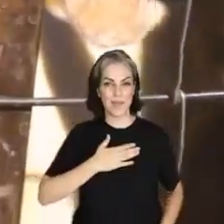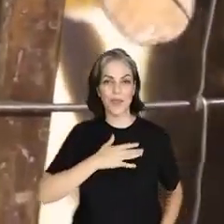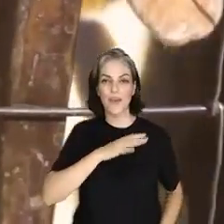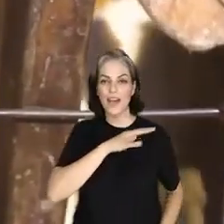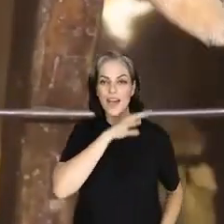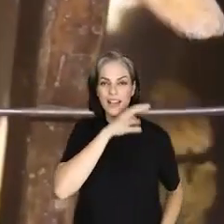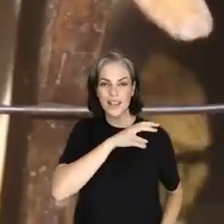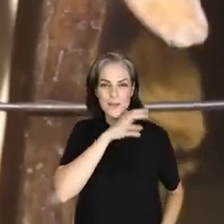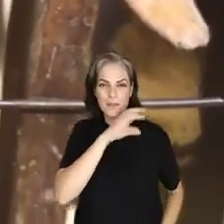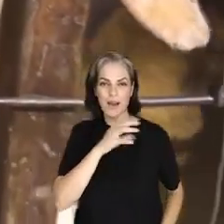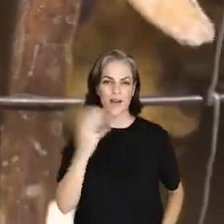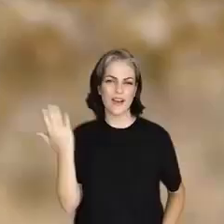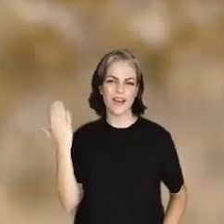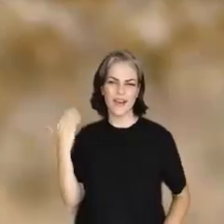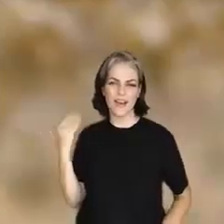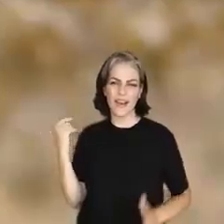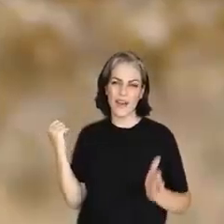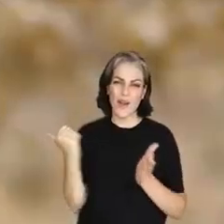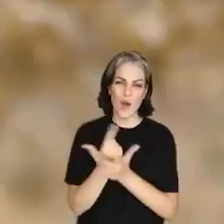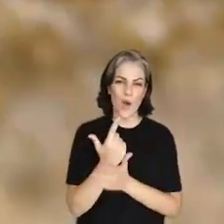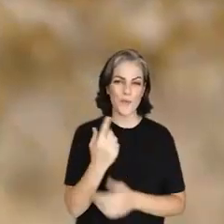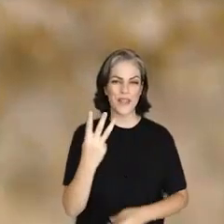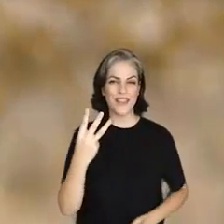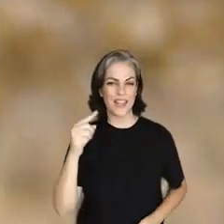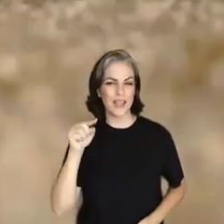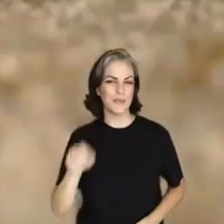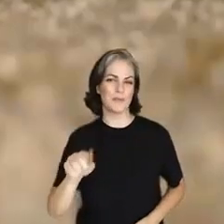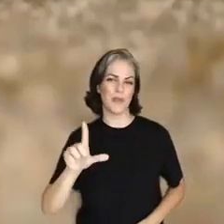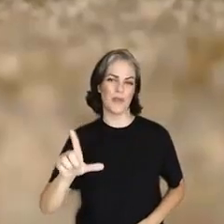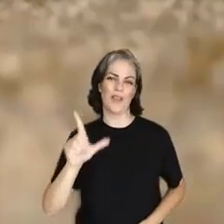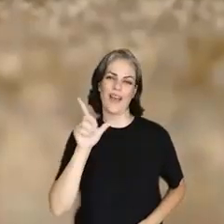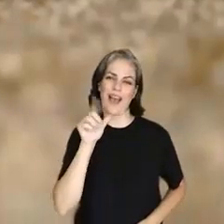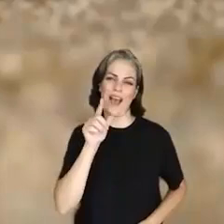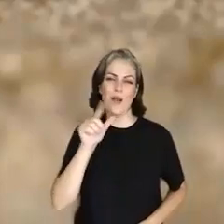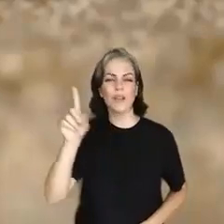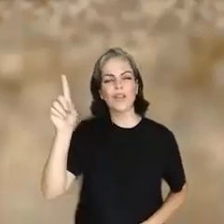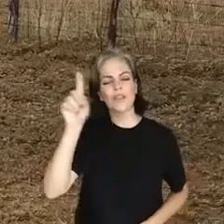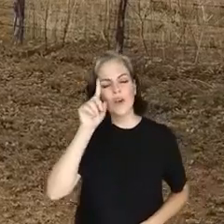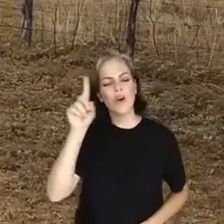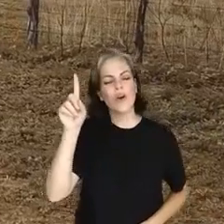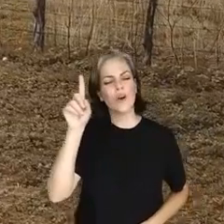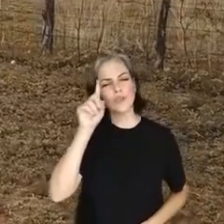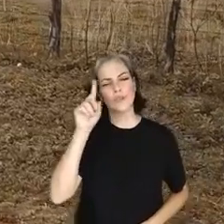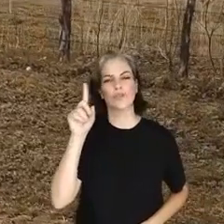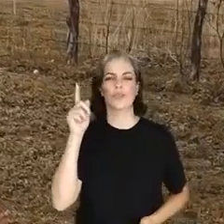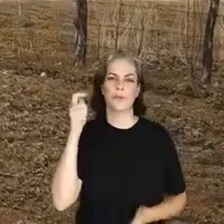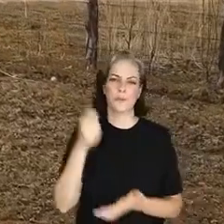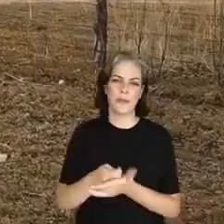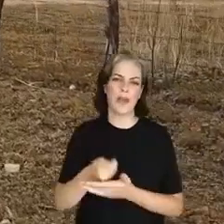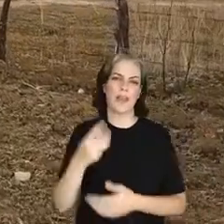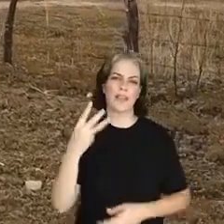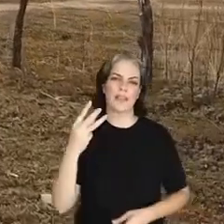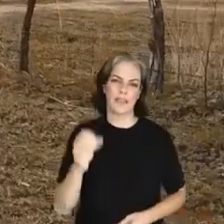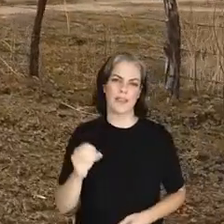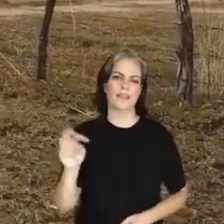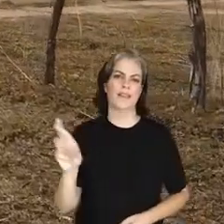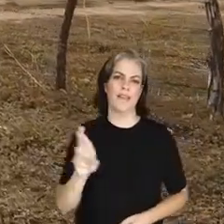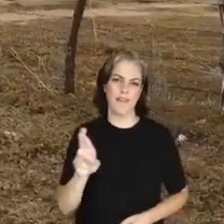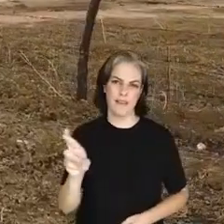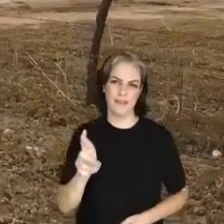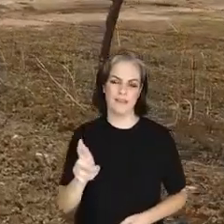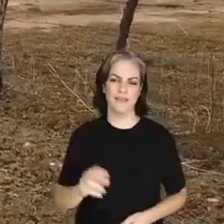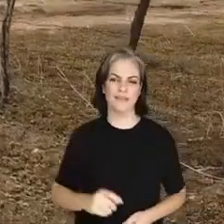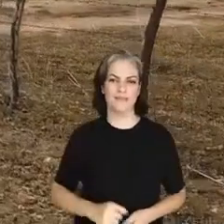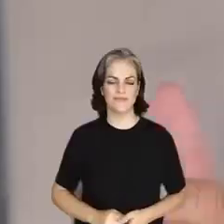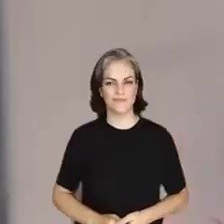Meus animais ali, eu comprava 3 mil litros de água todo dia. 3 mil litros a